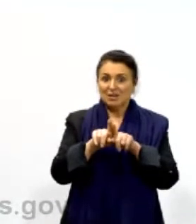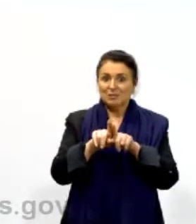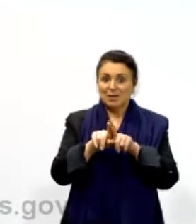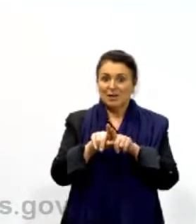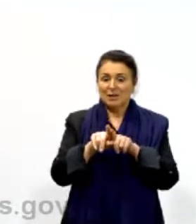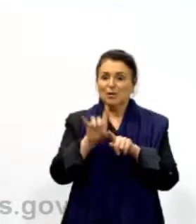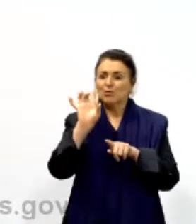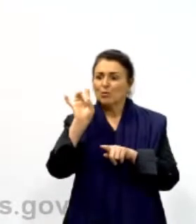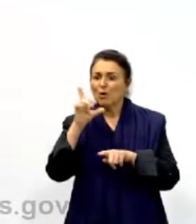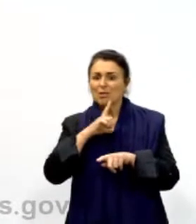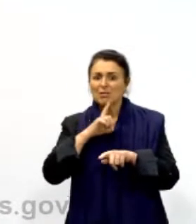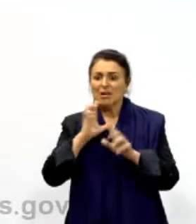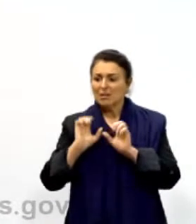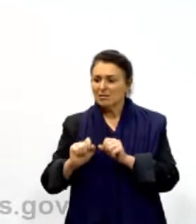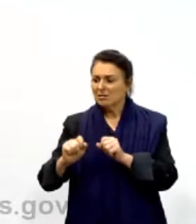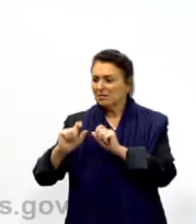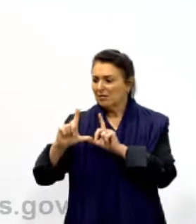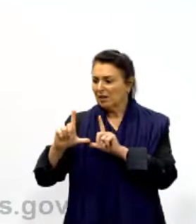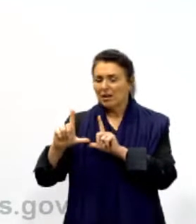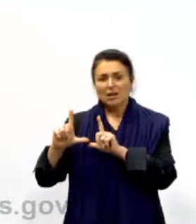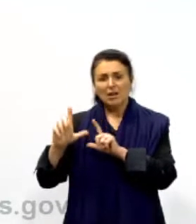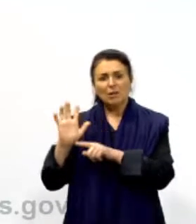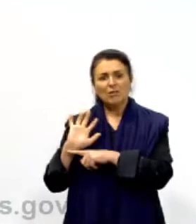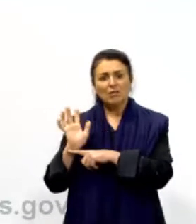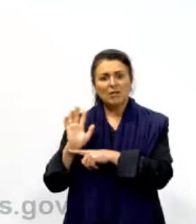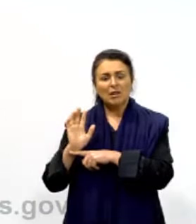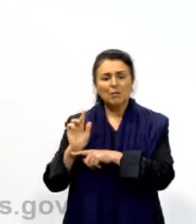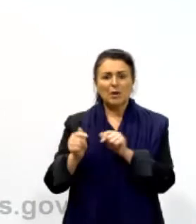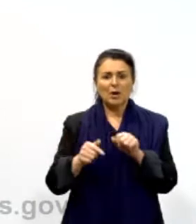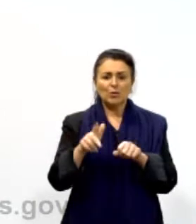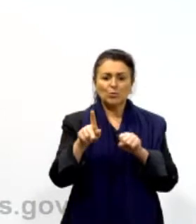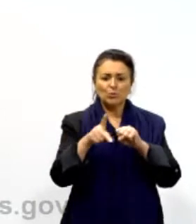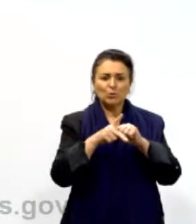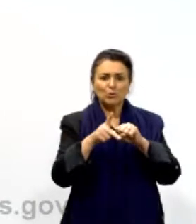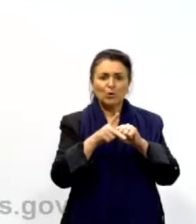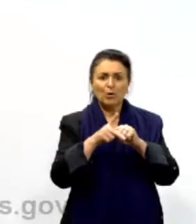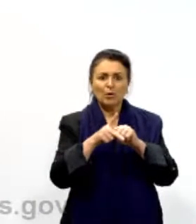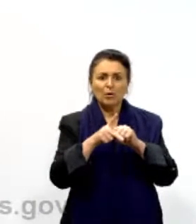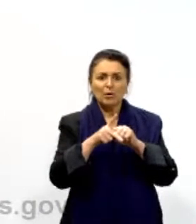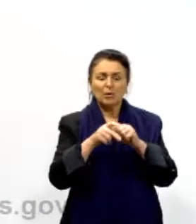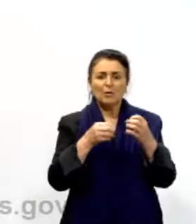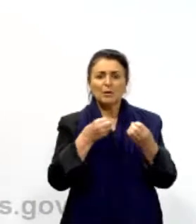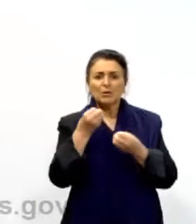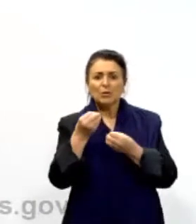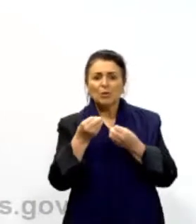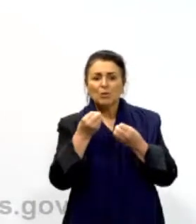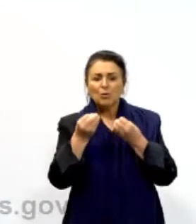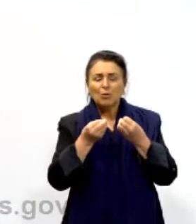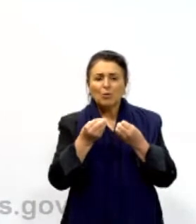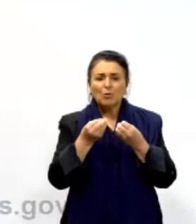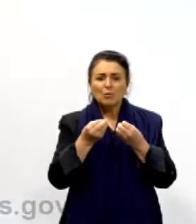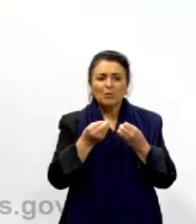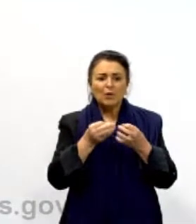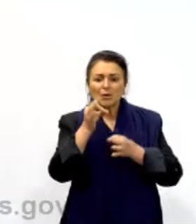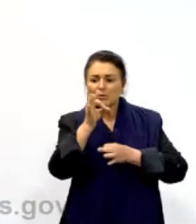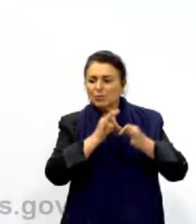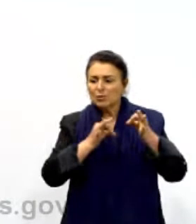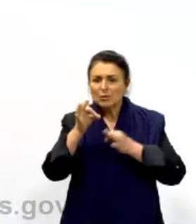centers, elas vão, na verdade, se reorganizar na questão de